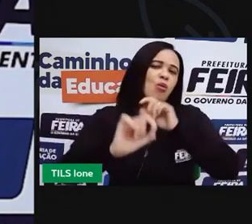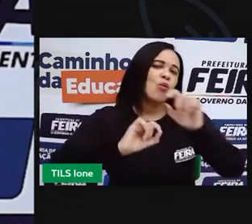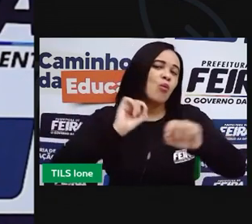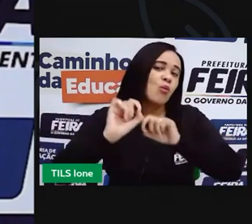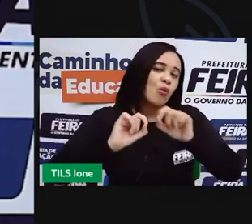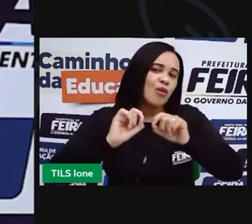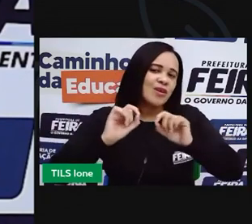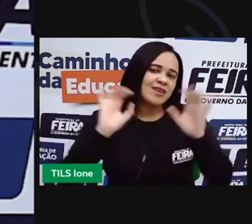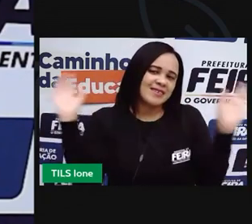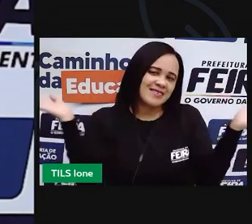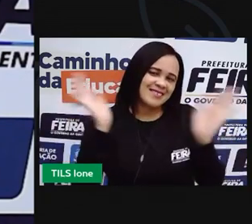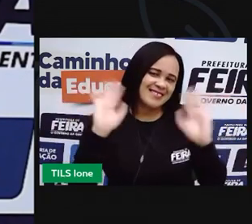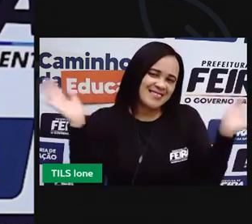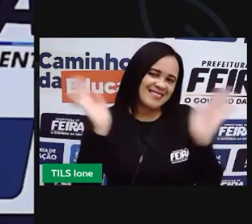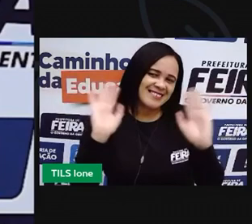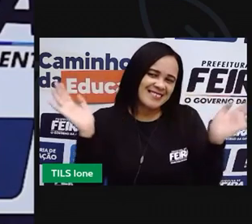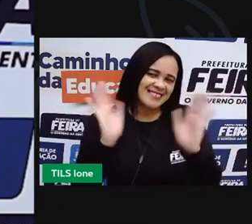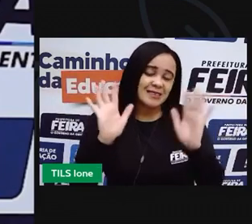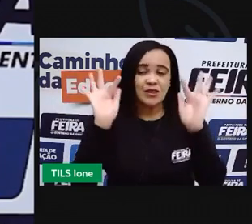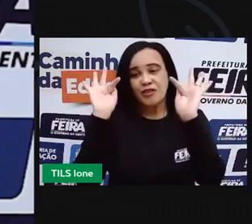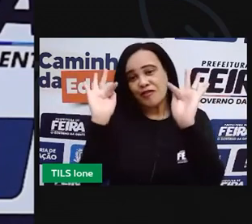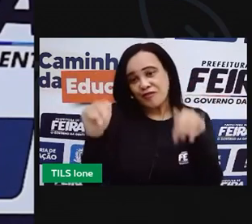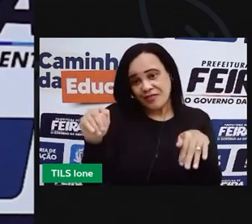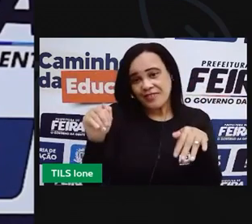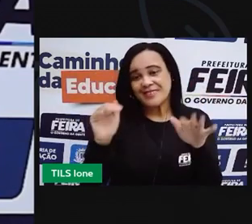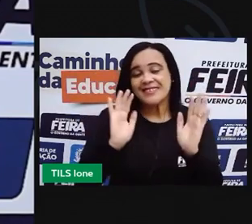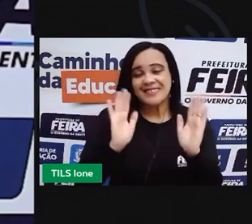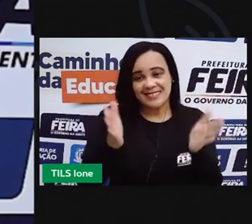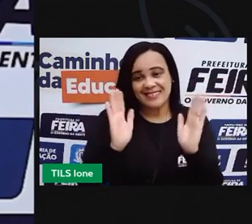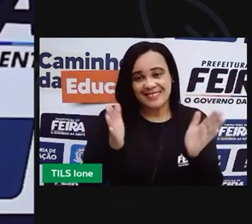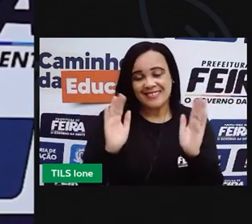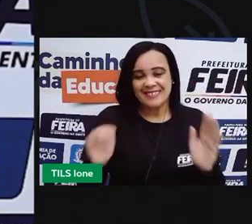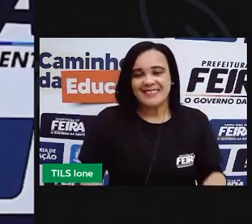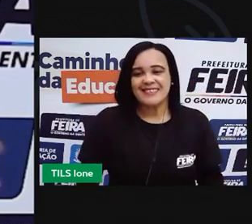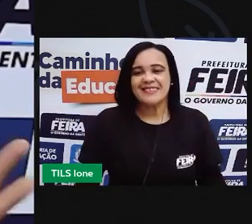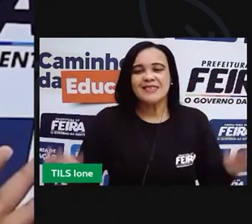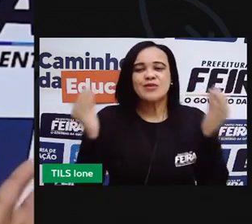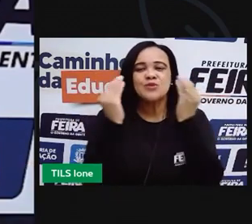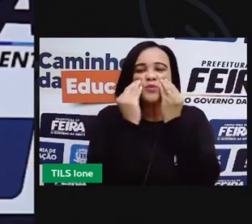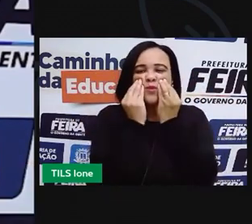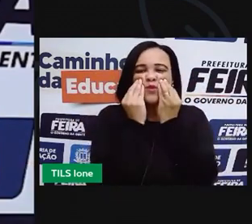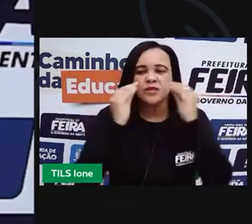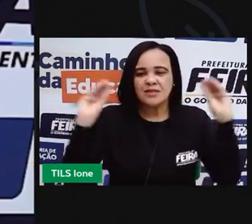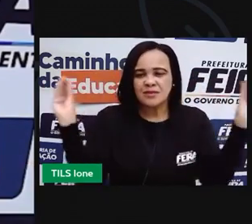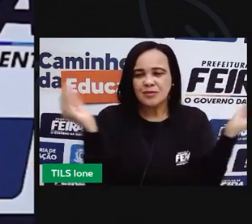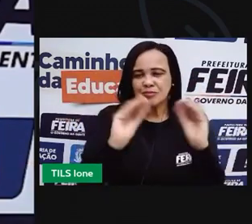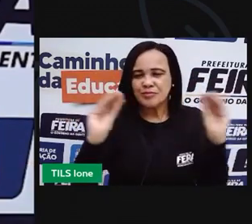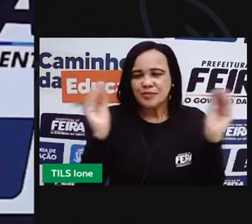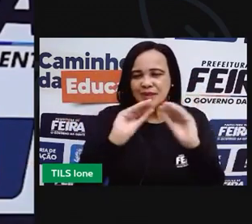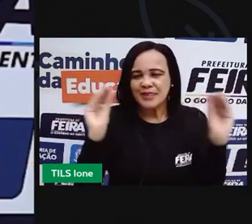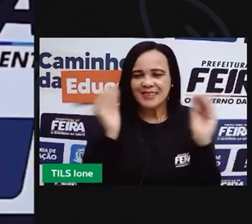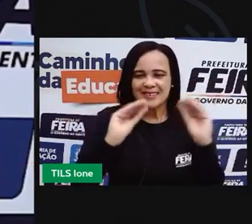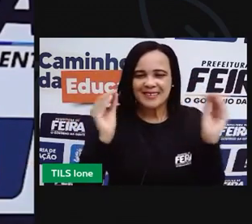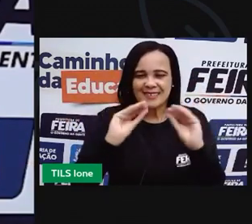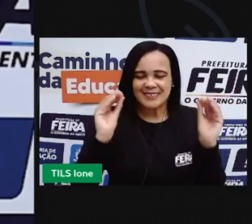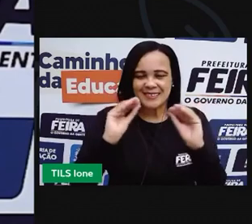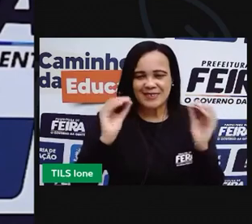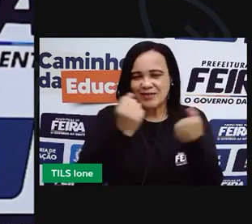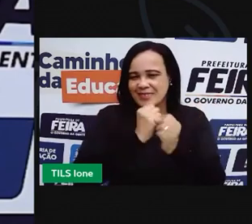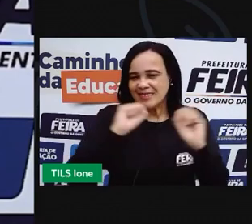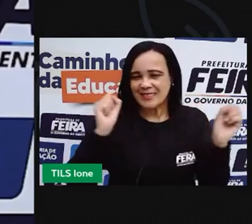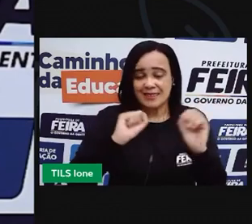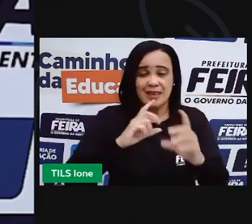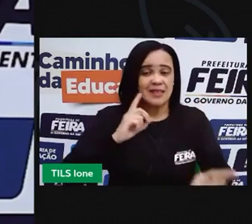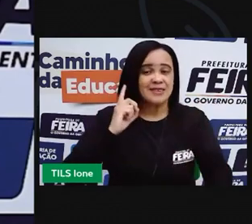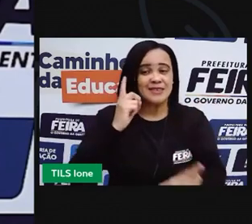final da nossa aula. Vou deixar um beijo grande aí para vocês. A gente